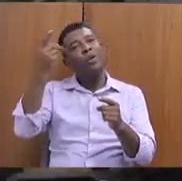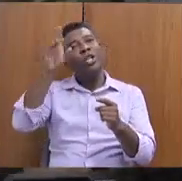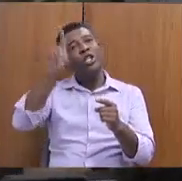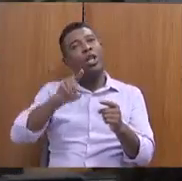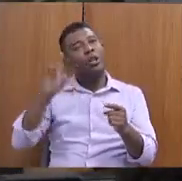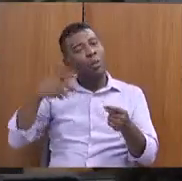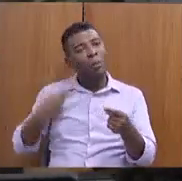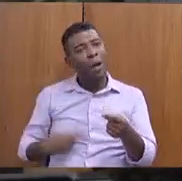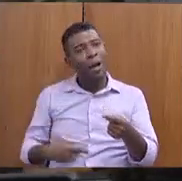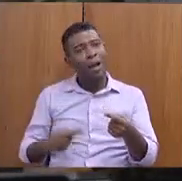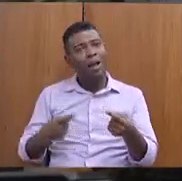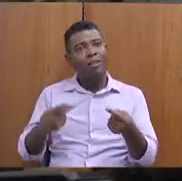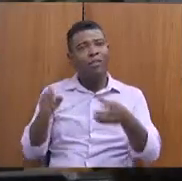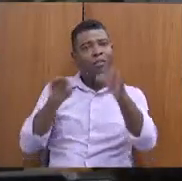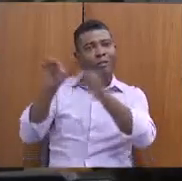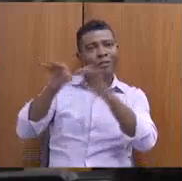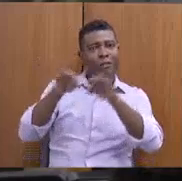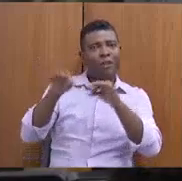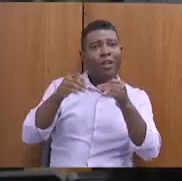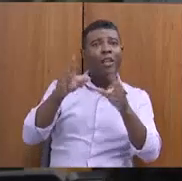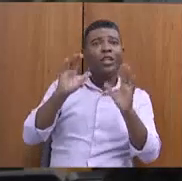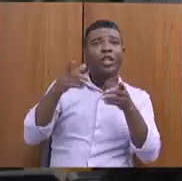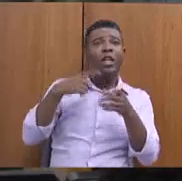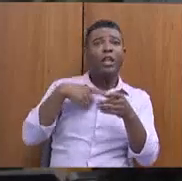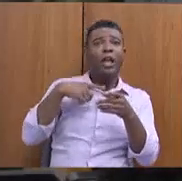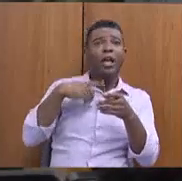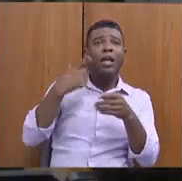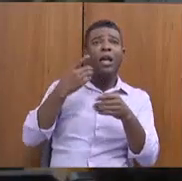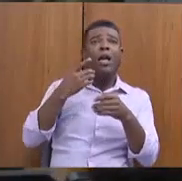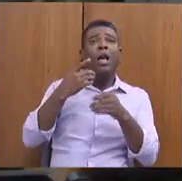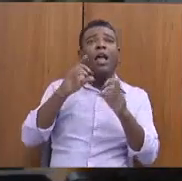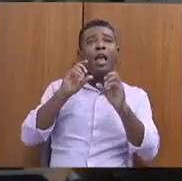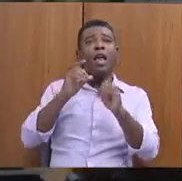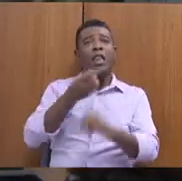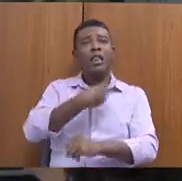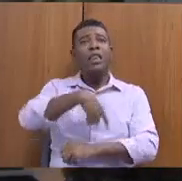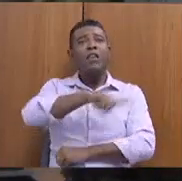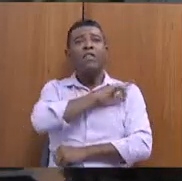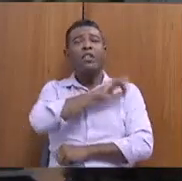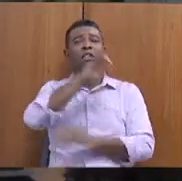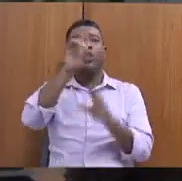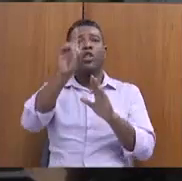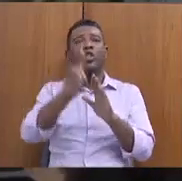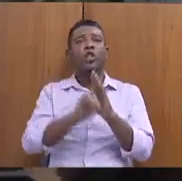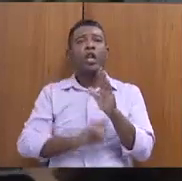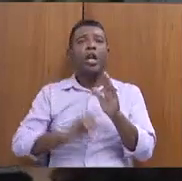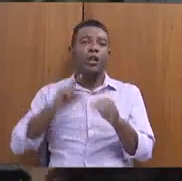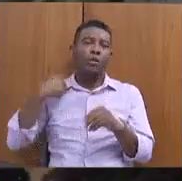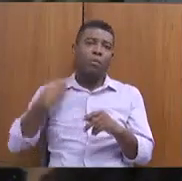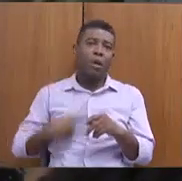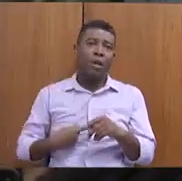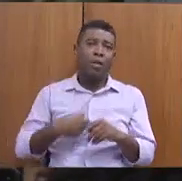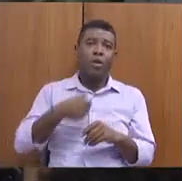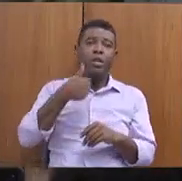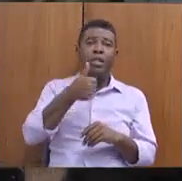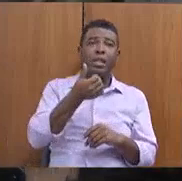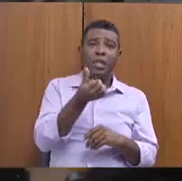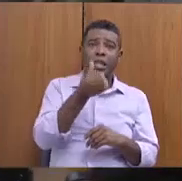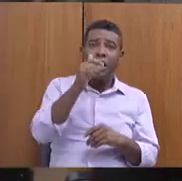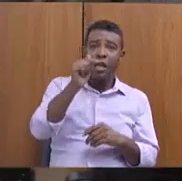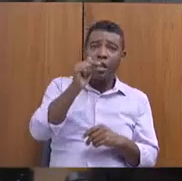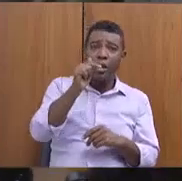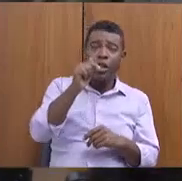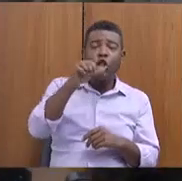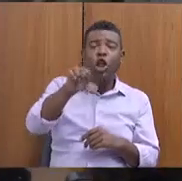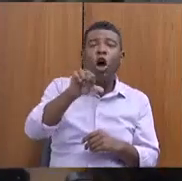quase 1.200 casos contra defessores de direitos humanos, 169 pessoas foram assassinadas. Diante desse cenário, nós